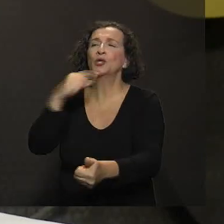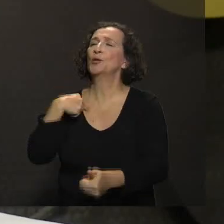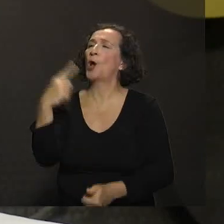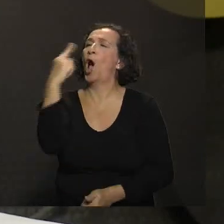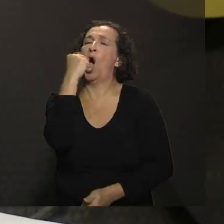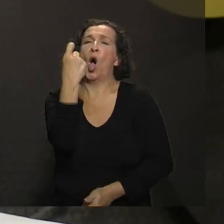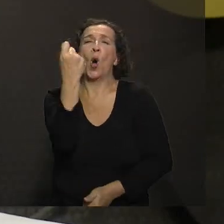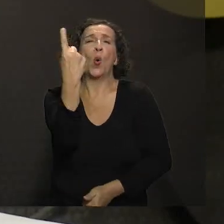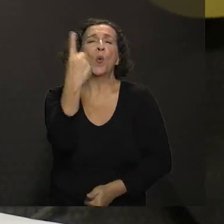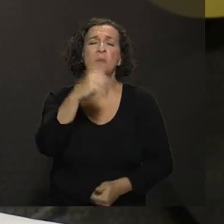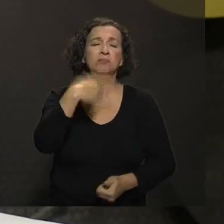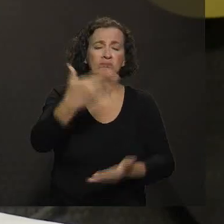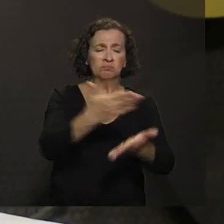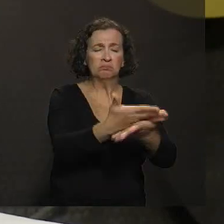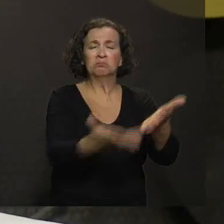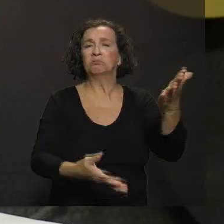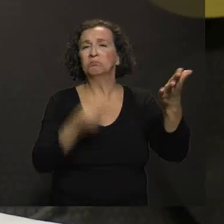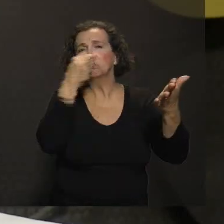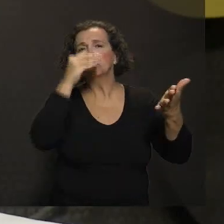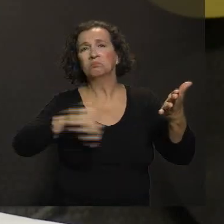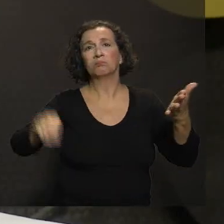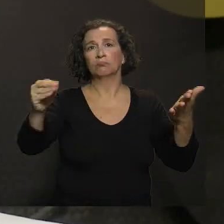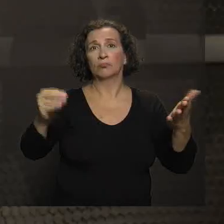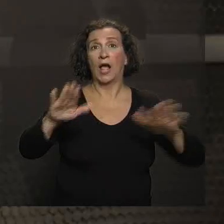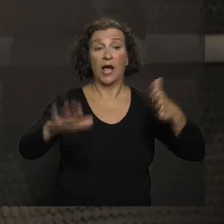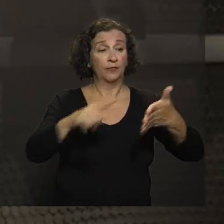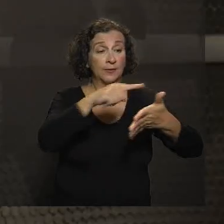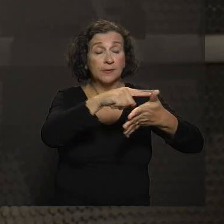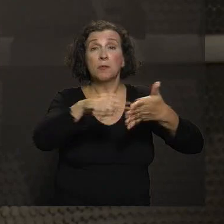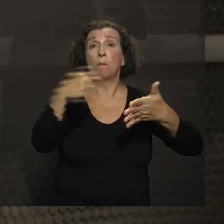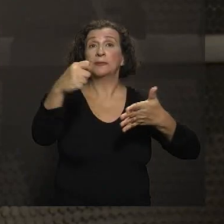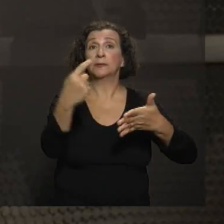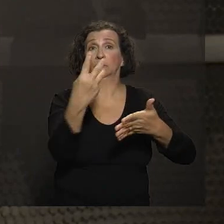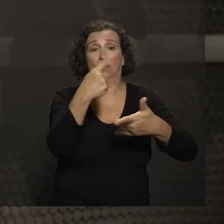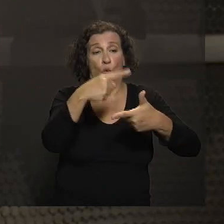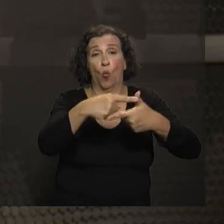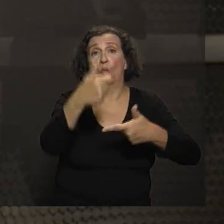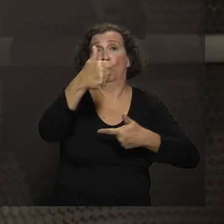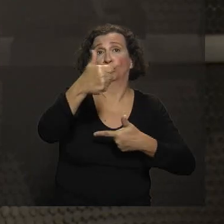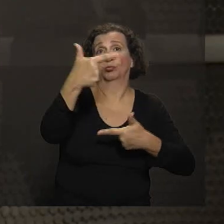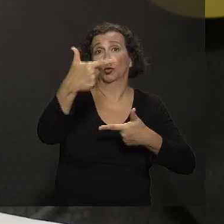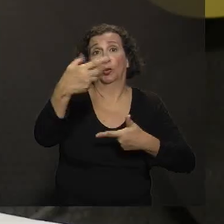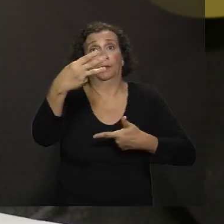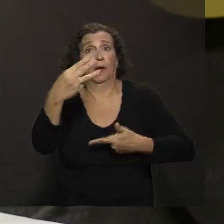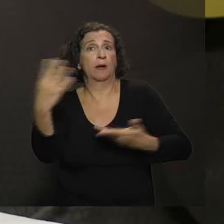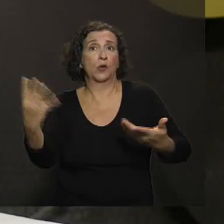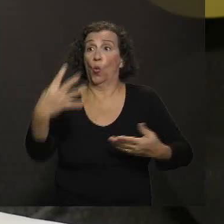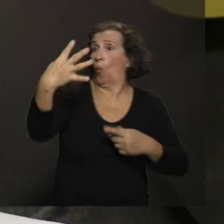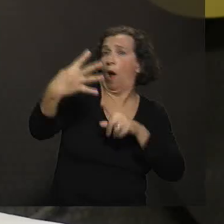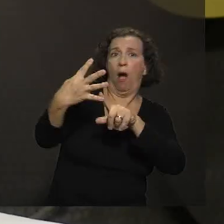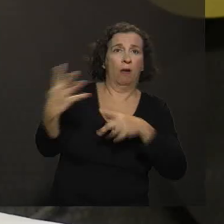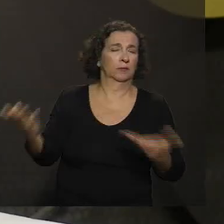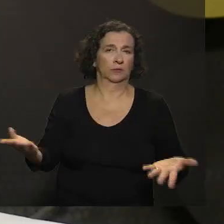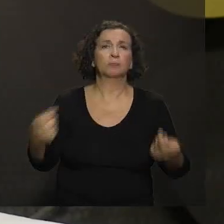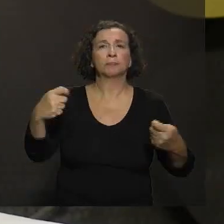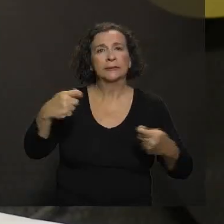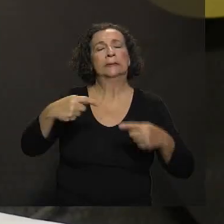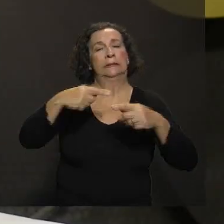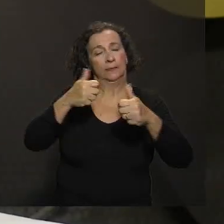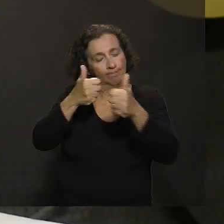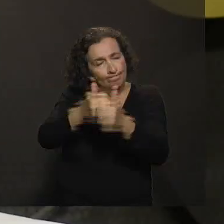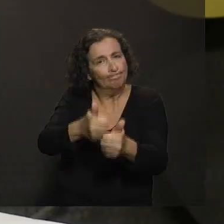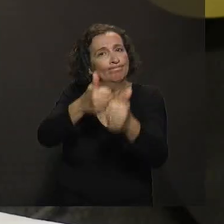dose para uma vacina que indica fazer três ou quatro doses. Então, tem que fazer as quatro doses, porque assim você vai estar corretamente